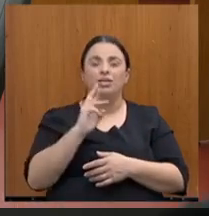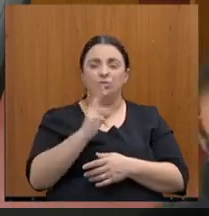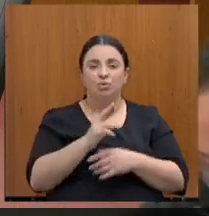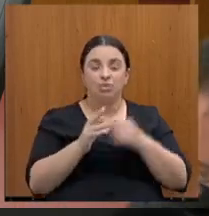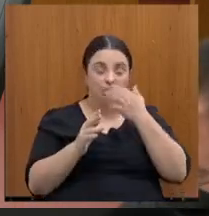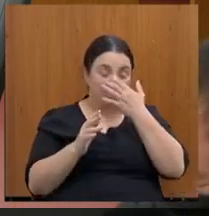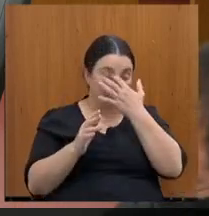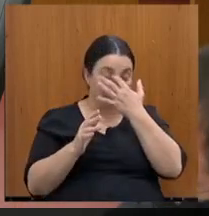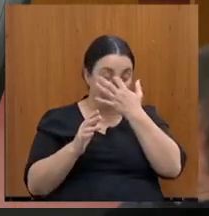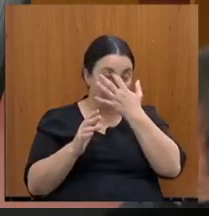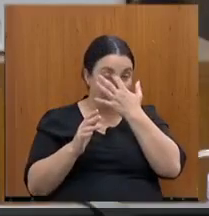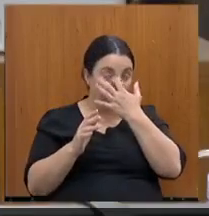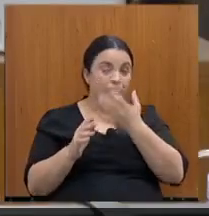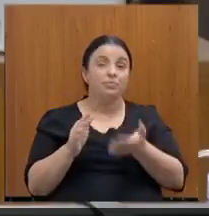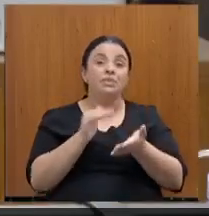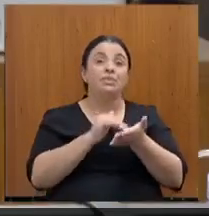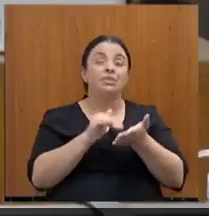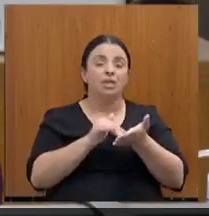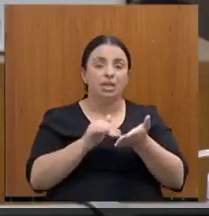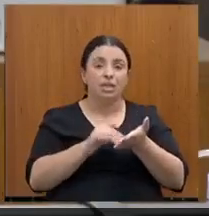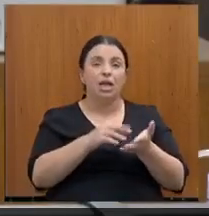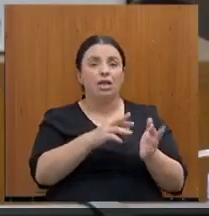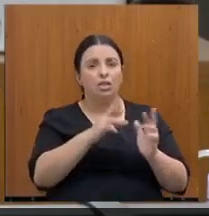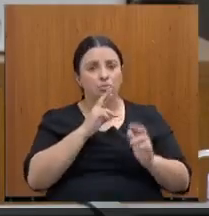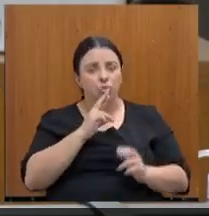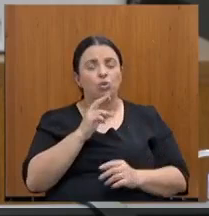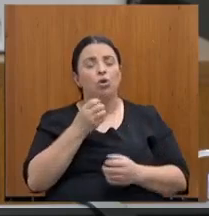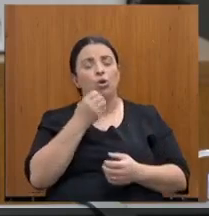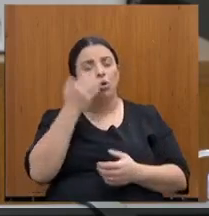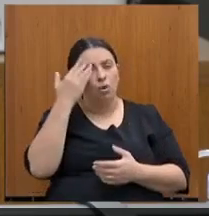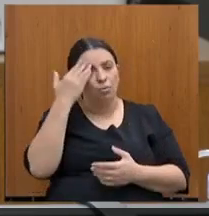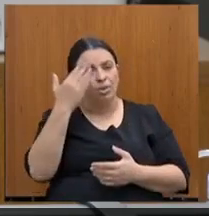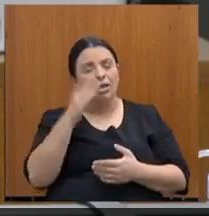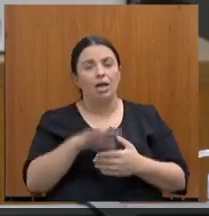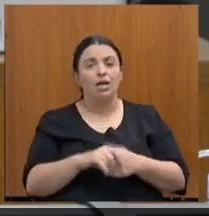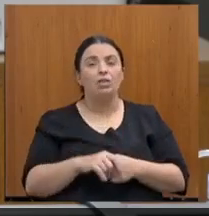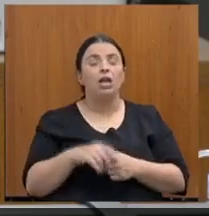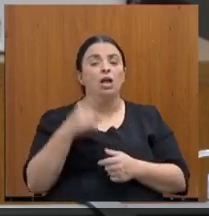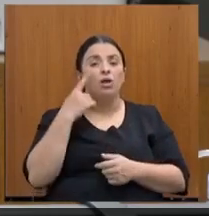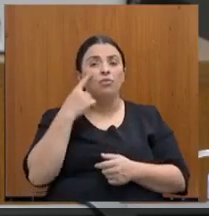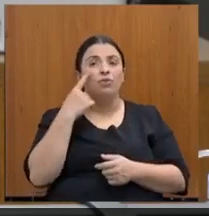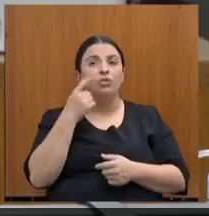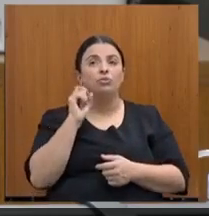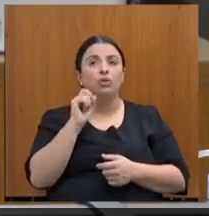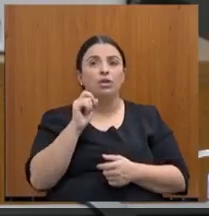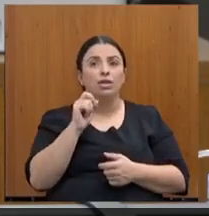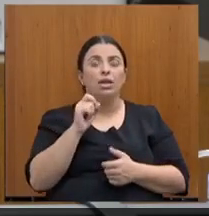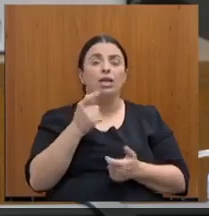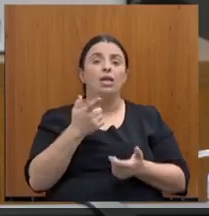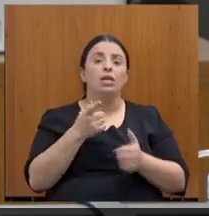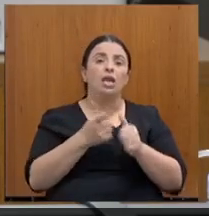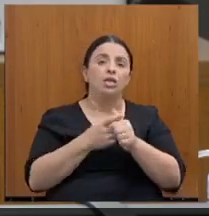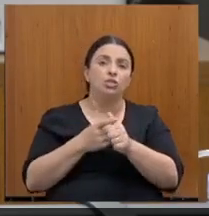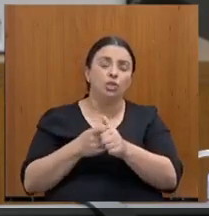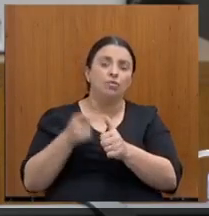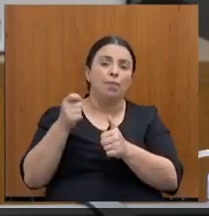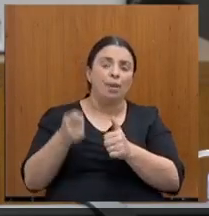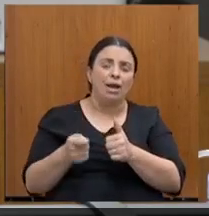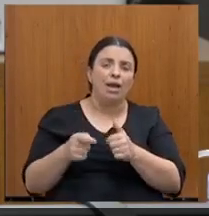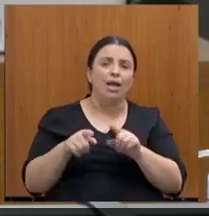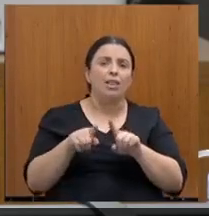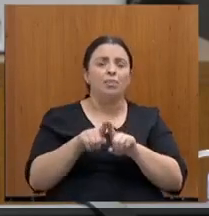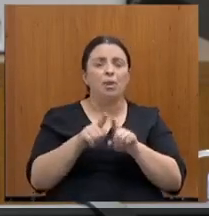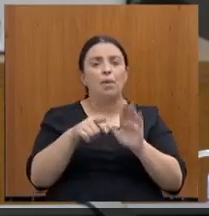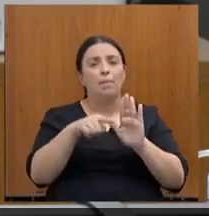agradecer pelo retorno, e realmente a gente vê que os montantes, não só de restos a pagar, mas todos esses passivos e que estão